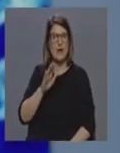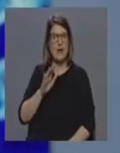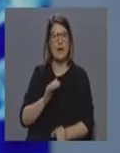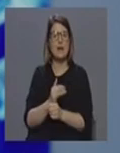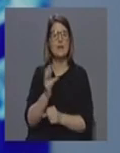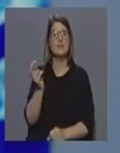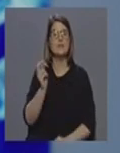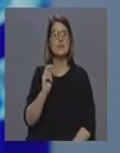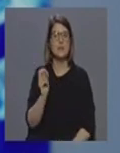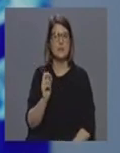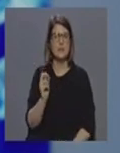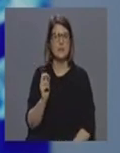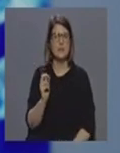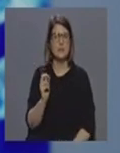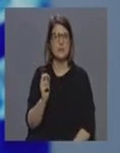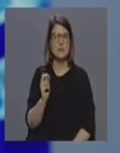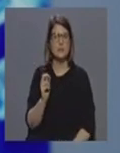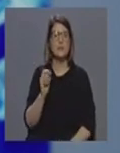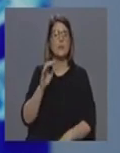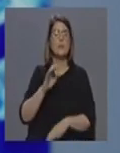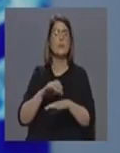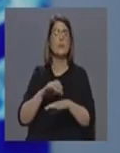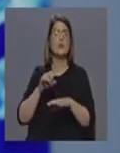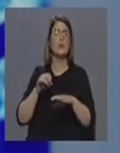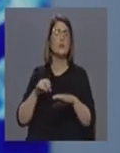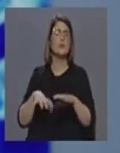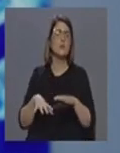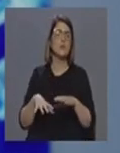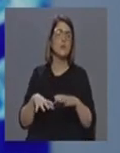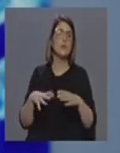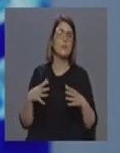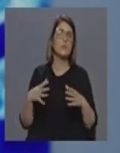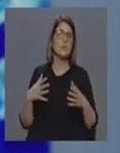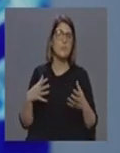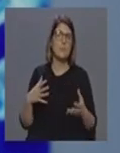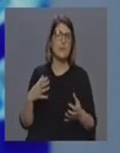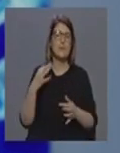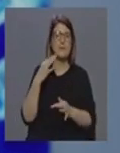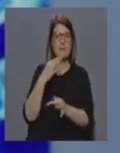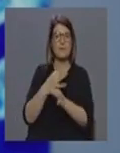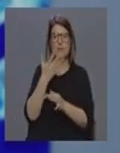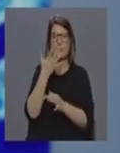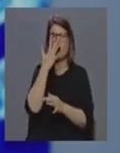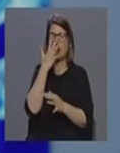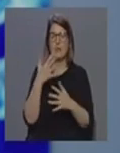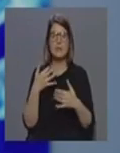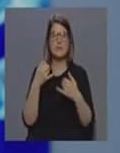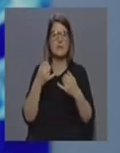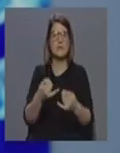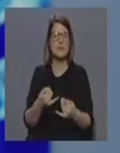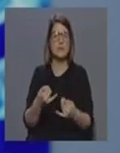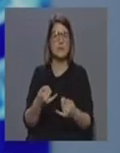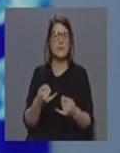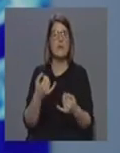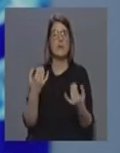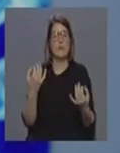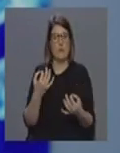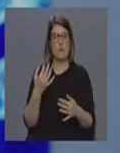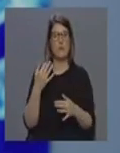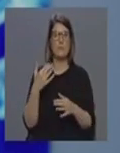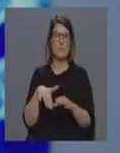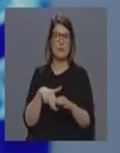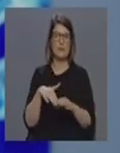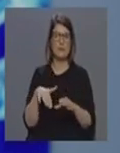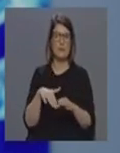Terceira, aconteceu precisamente, digamos que, no pós-festividades carnavalescas, não é? Ou seja, portanto, frequentou os